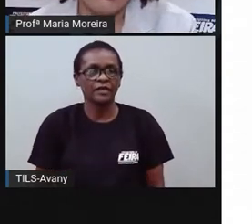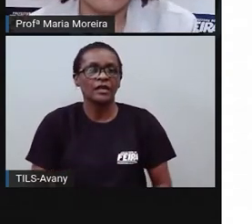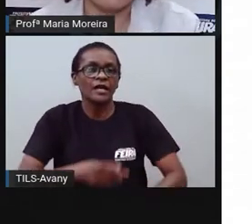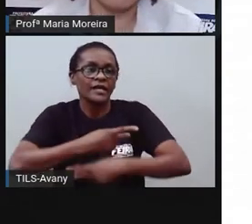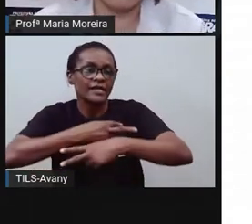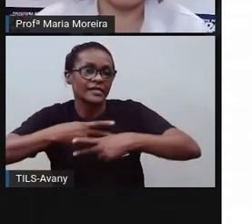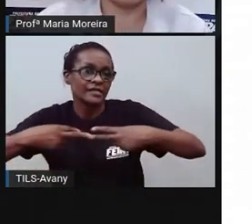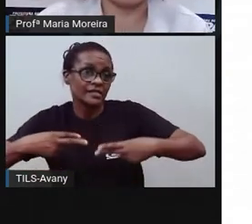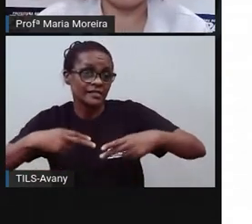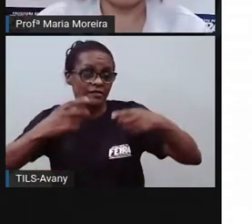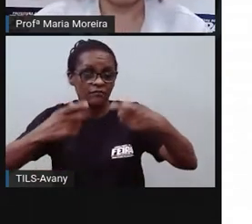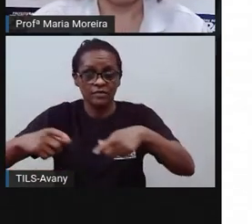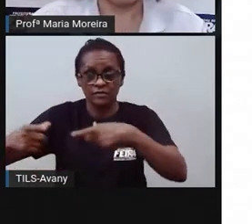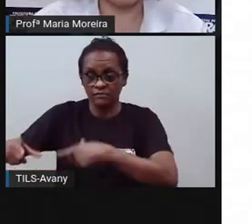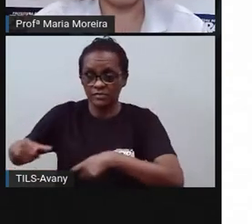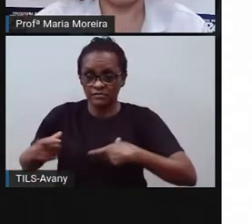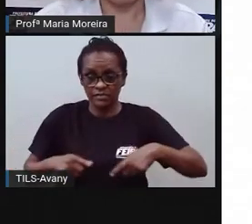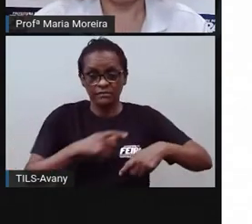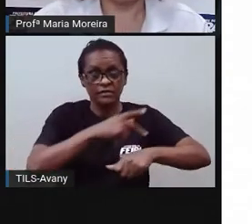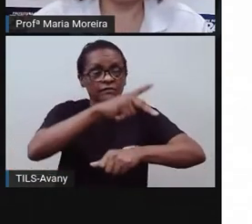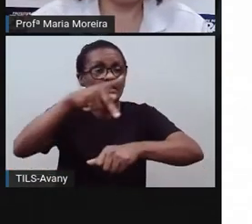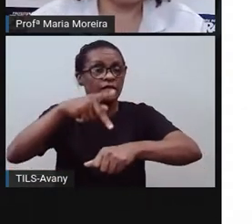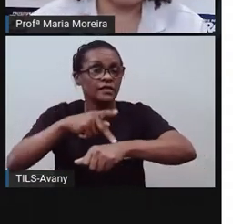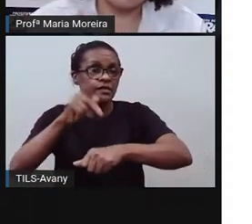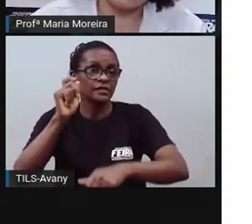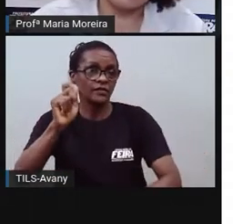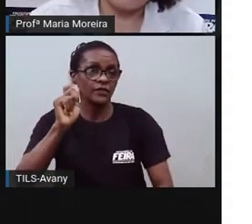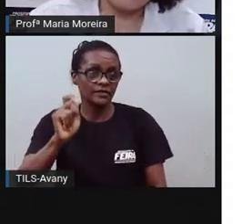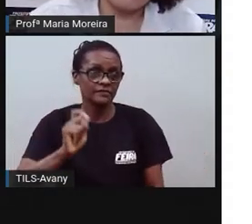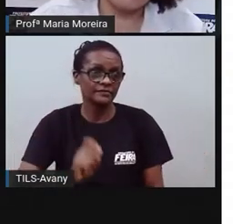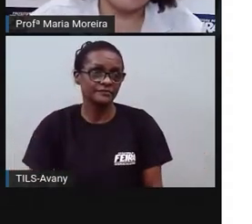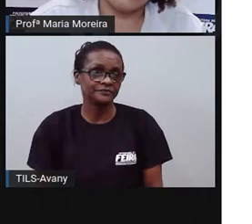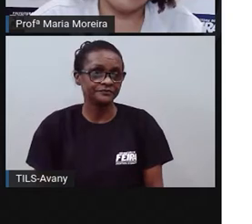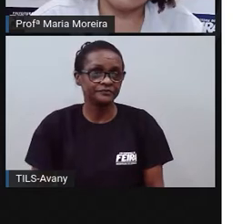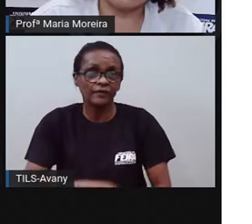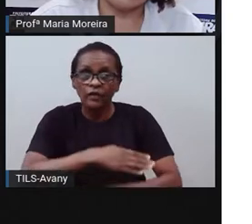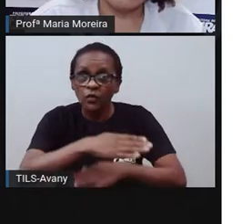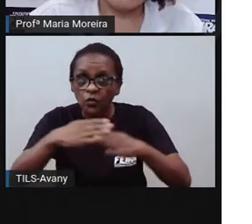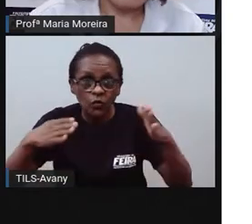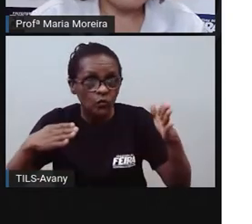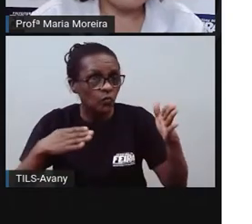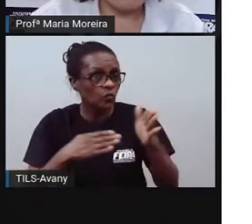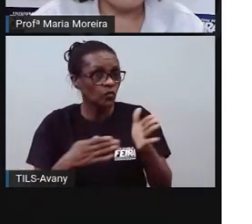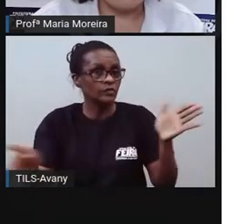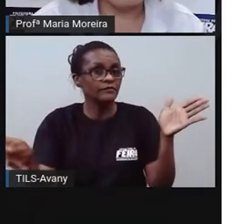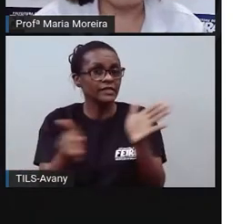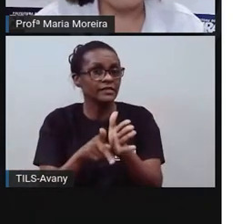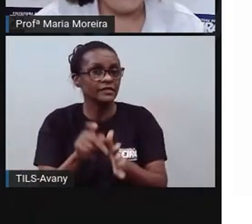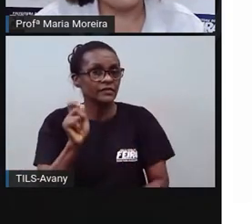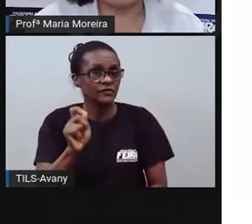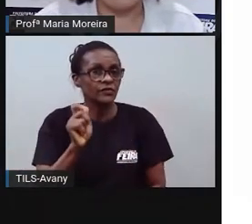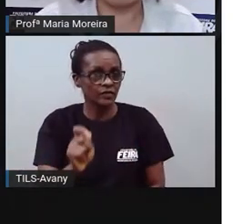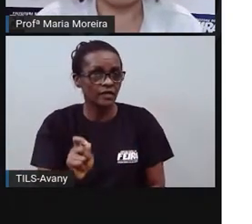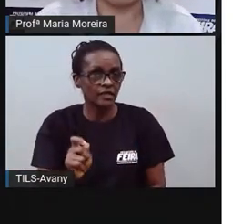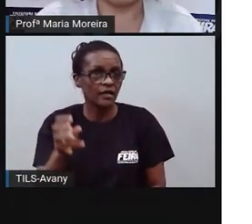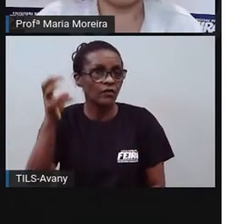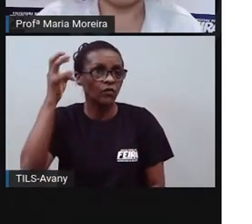característica desse país aqui? Pois é. Tudo isso aí, essa cultura deles, né? Precisou passar por